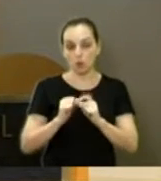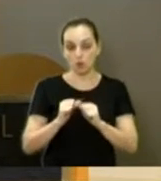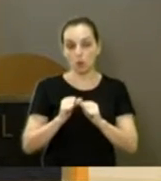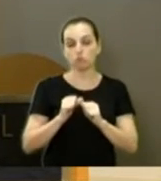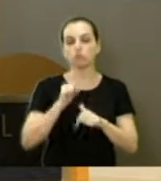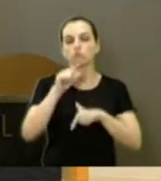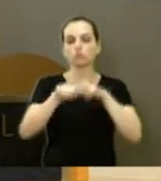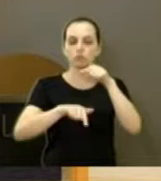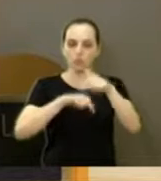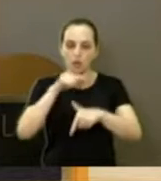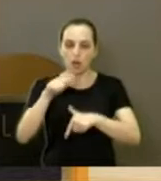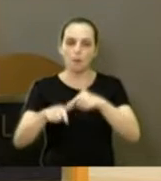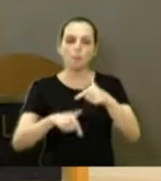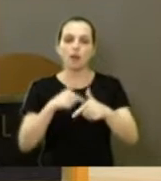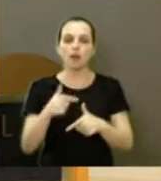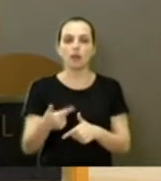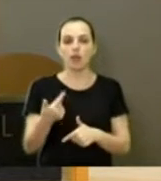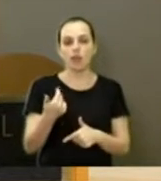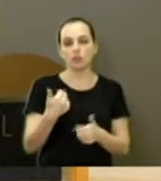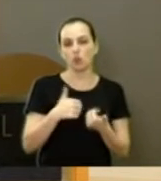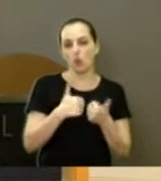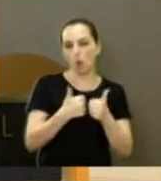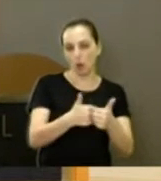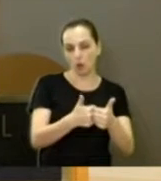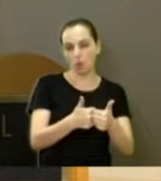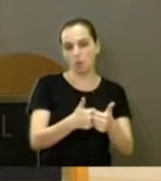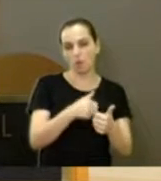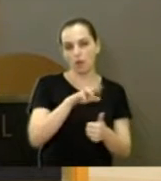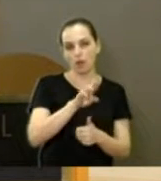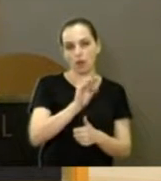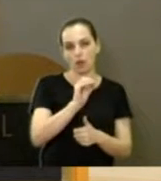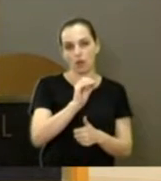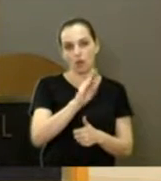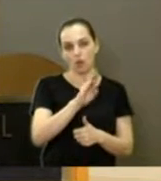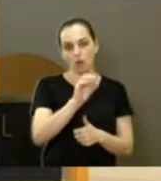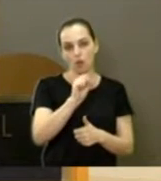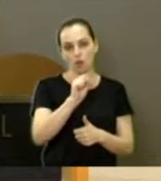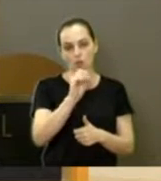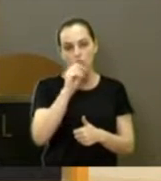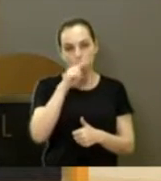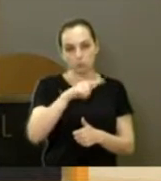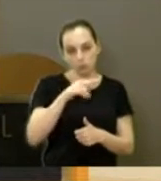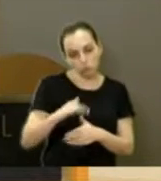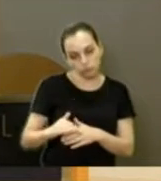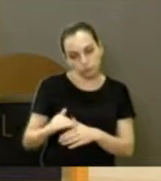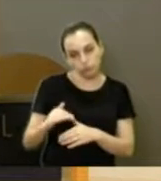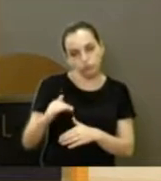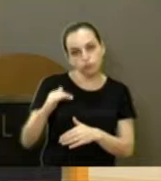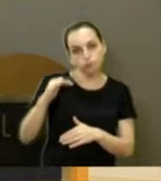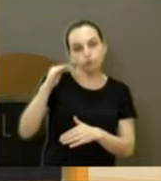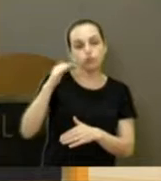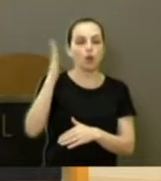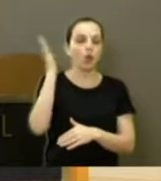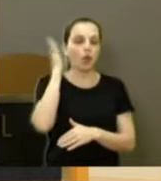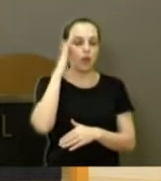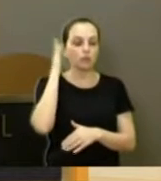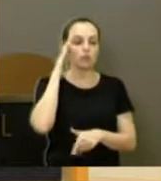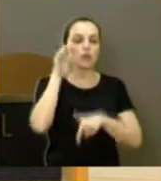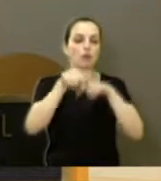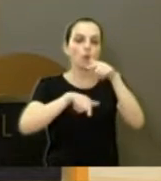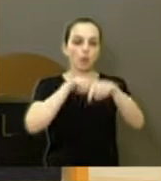trabalharam. Robson, novamente, eu acompanhei o Robson desde o seu início de vida. Então, é o seu valor desse moço.